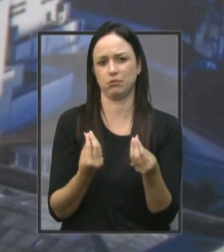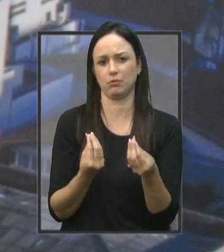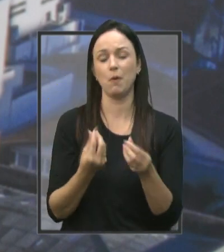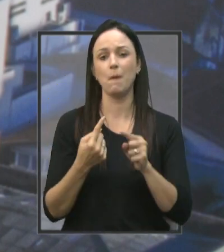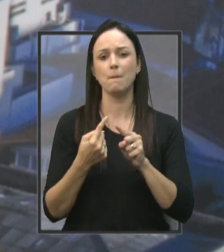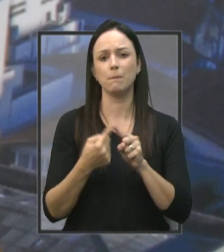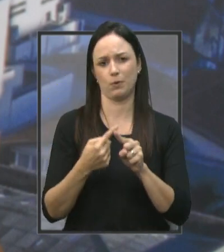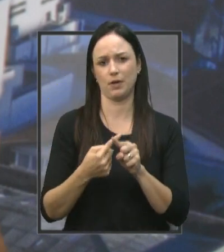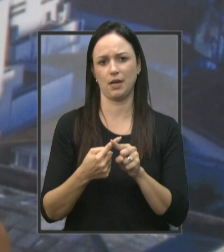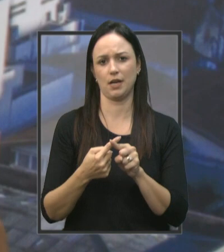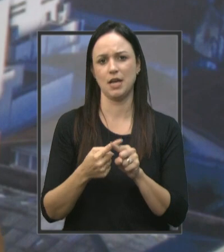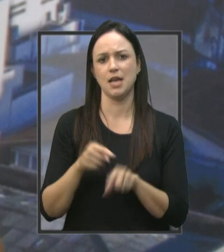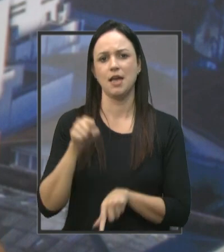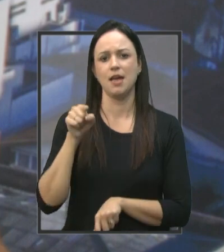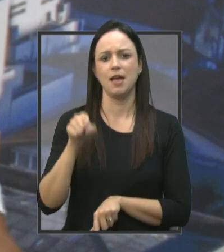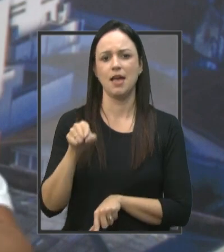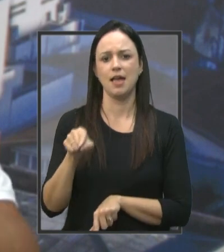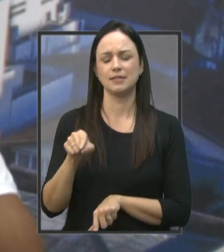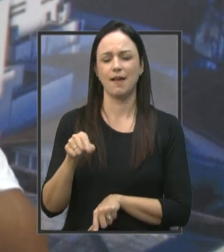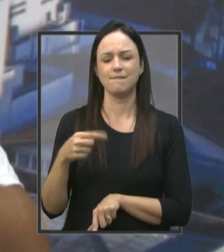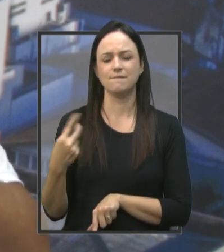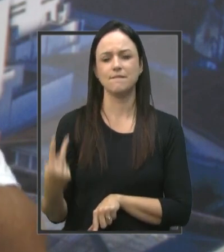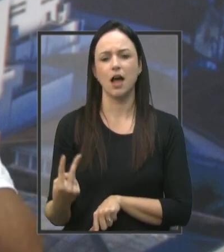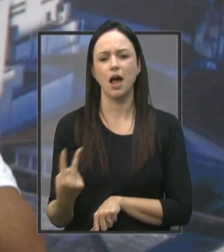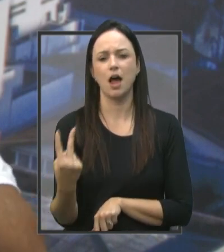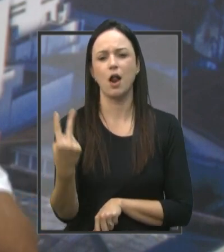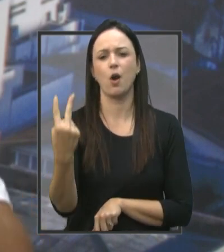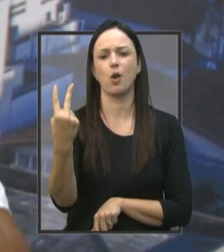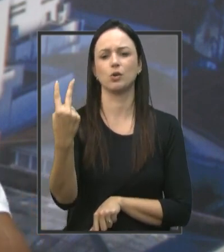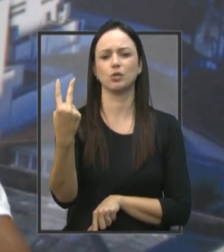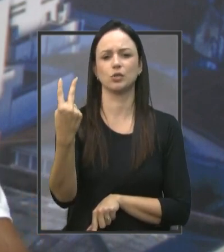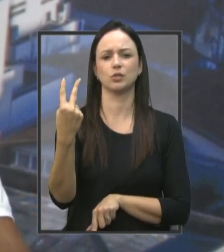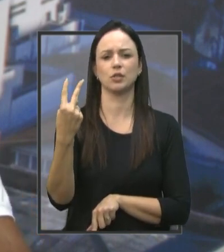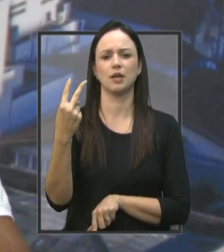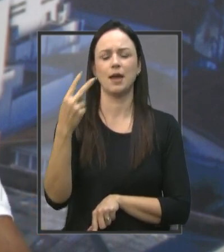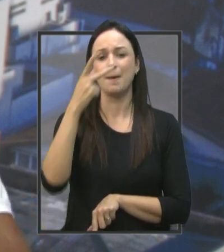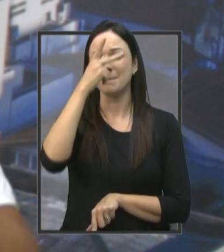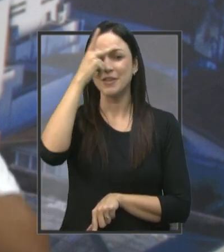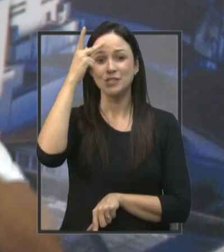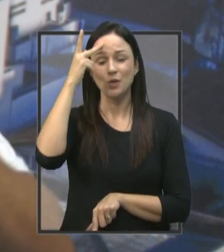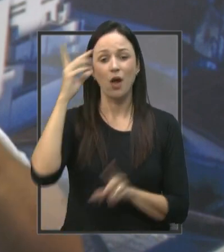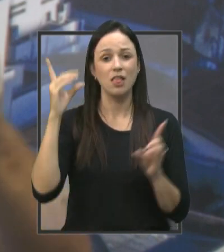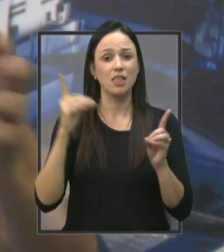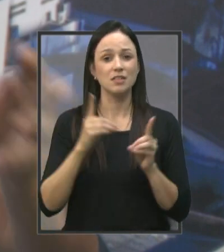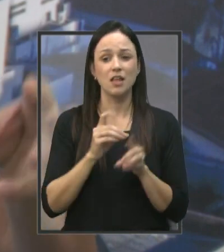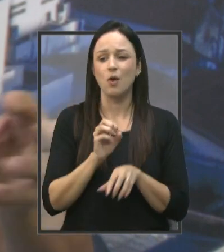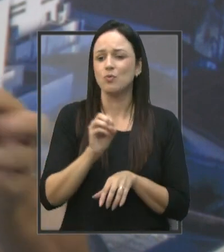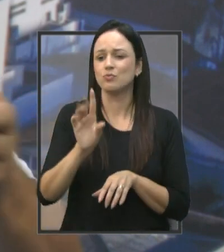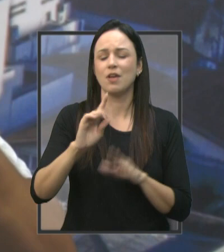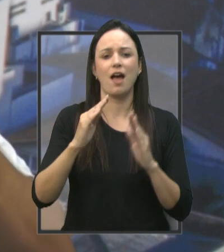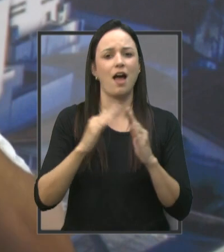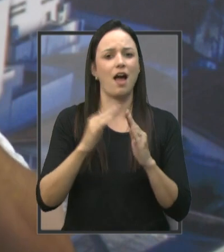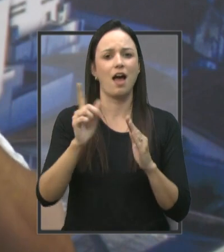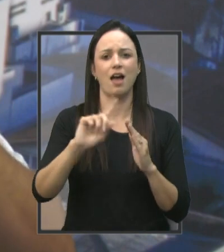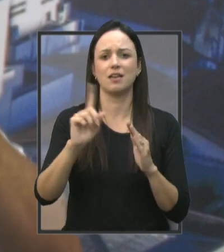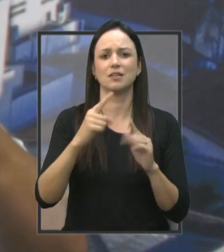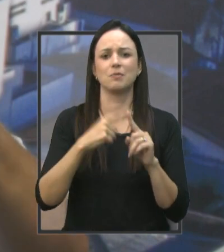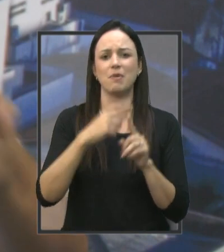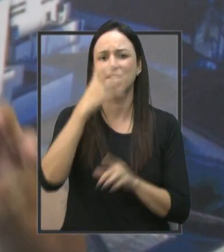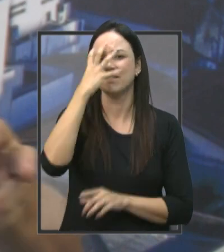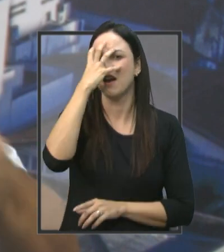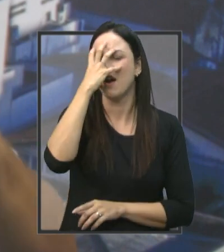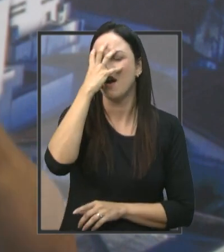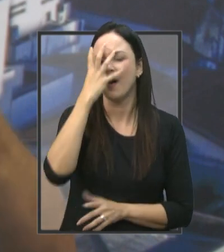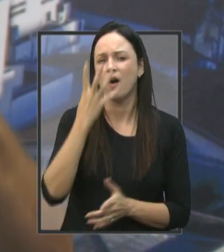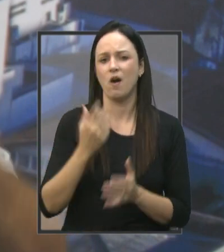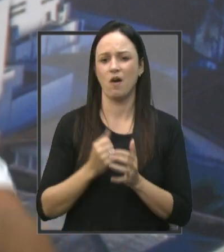Essa valorização Alguns Não saem De casa Porque tem Vergonha Porque pode